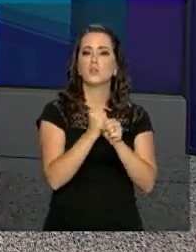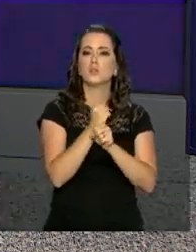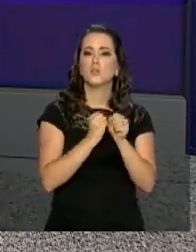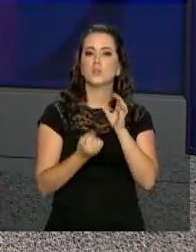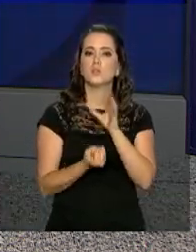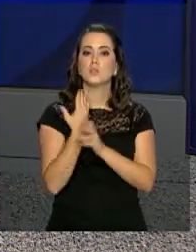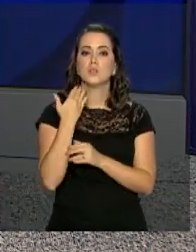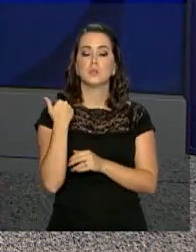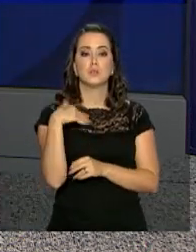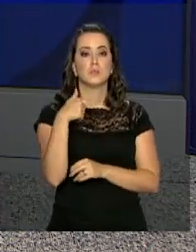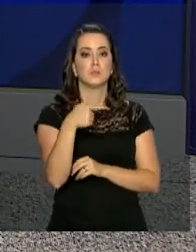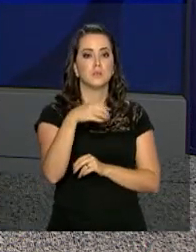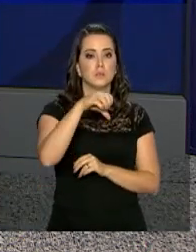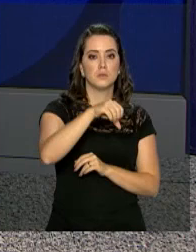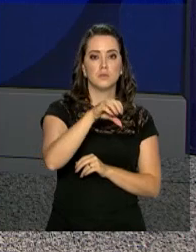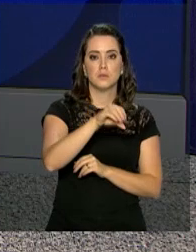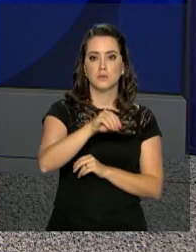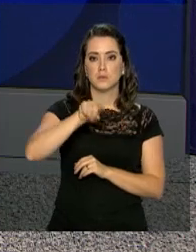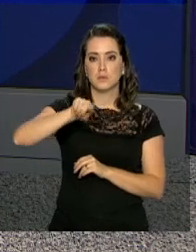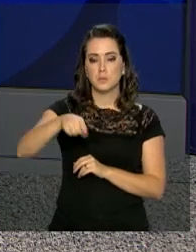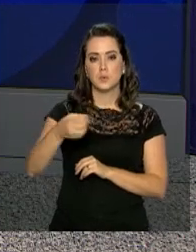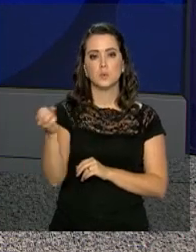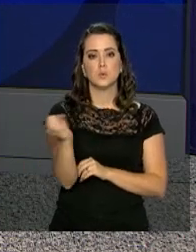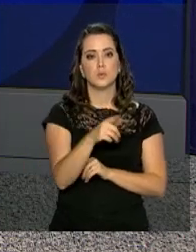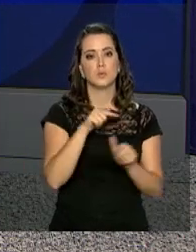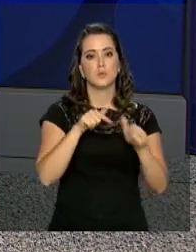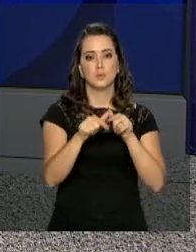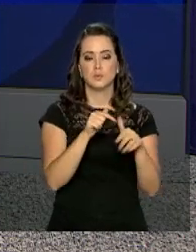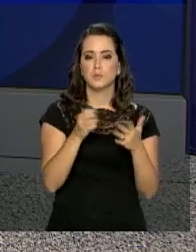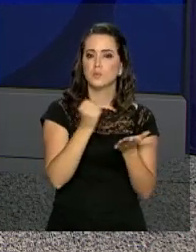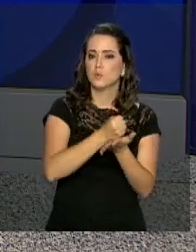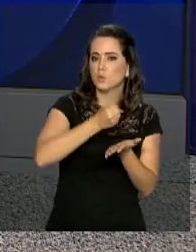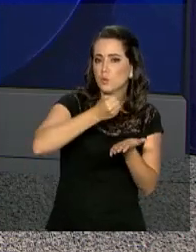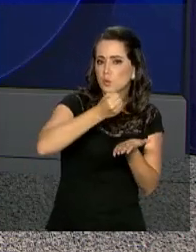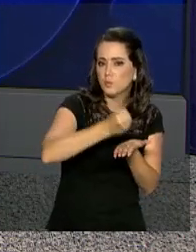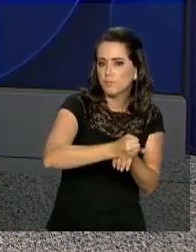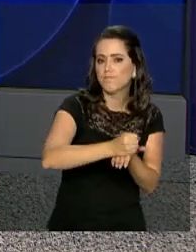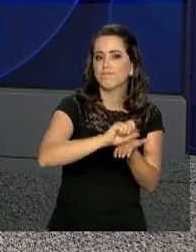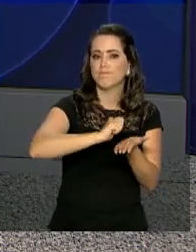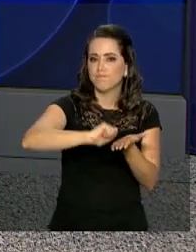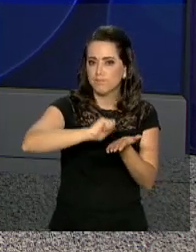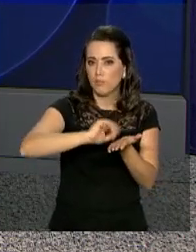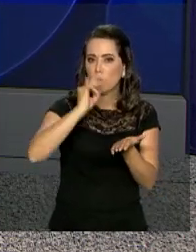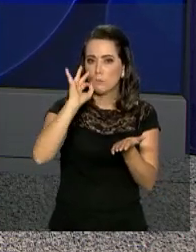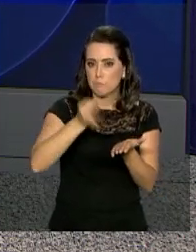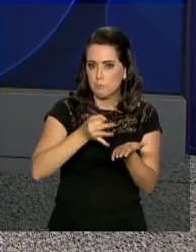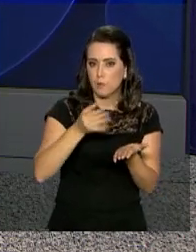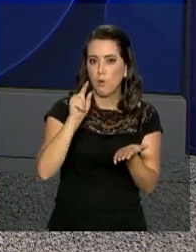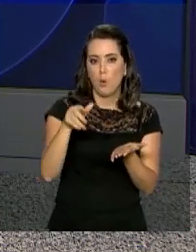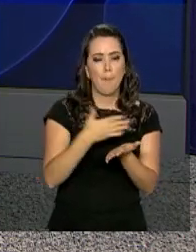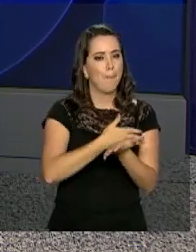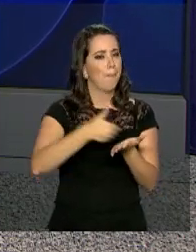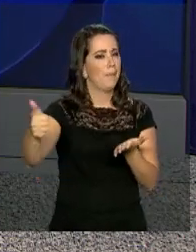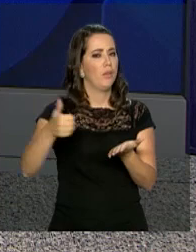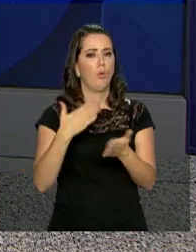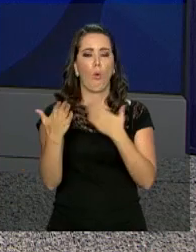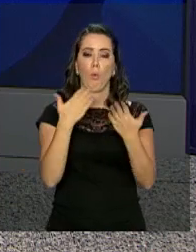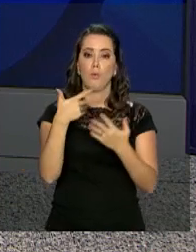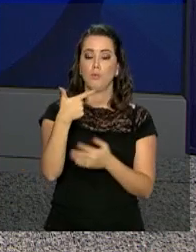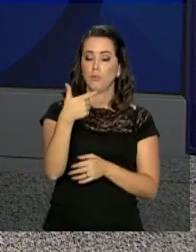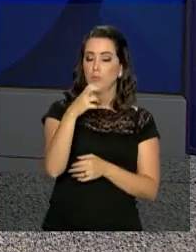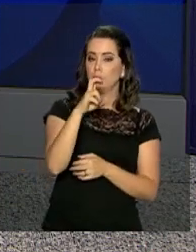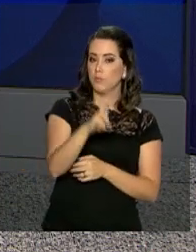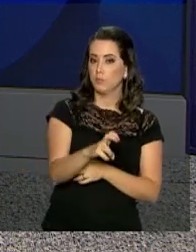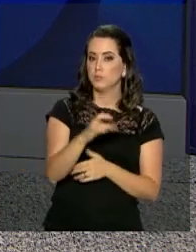ano, foram criados mais de 790 mil novos postos com carteira assinada, o melhor desempenho desde